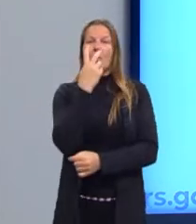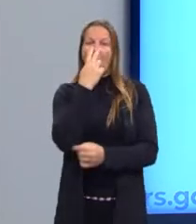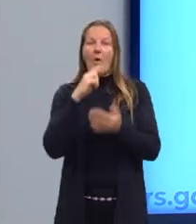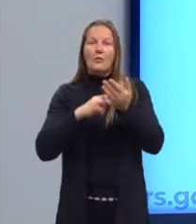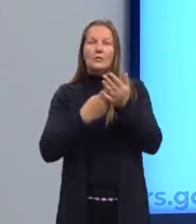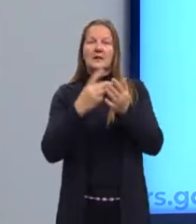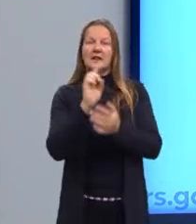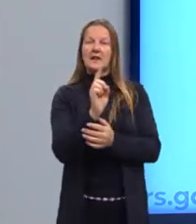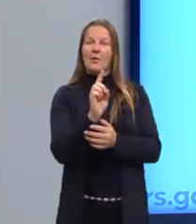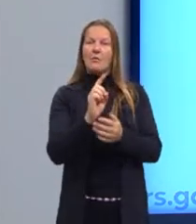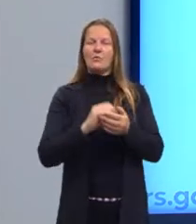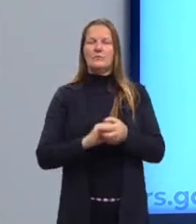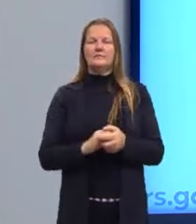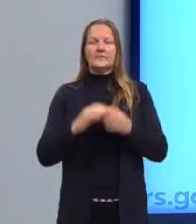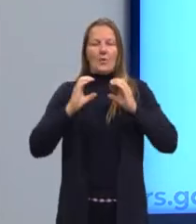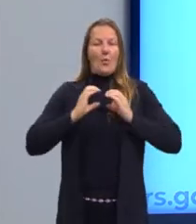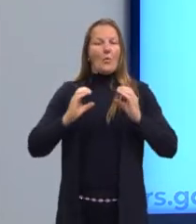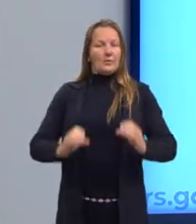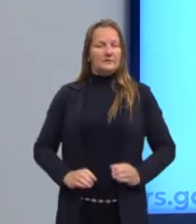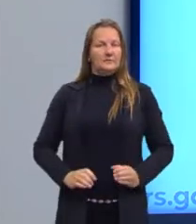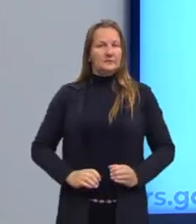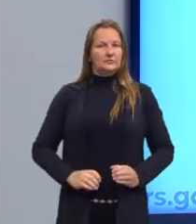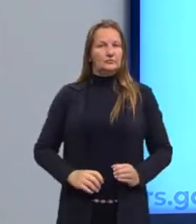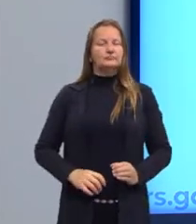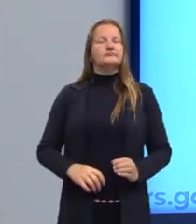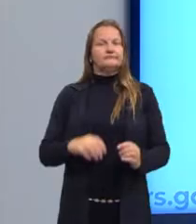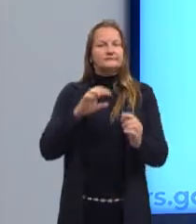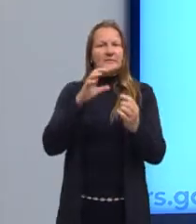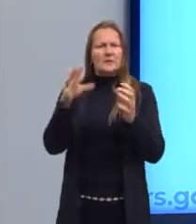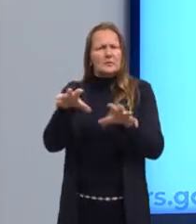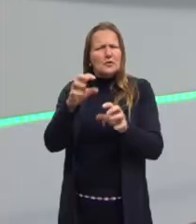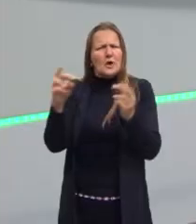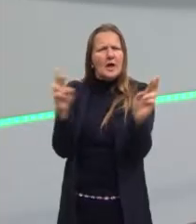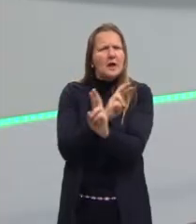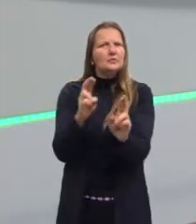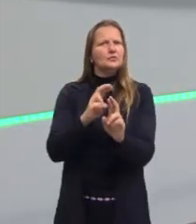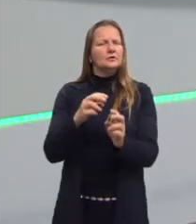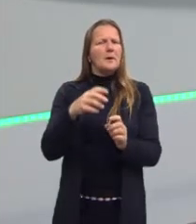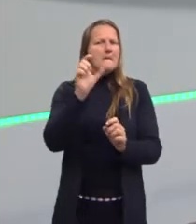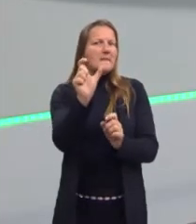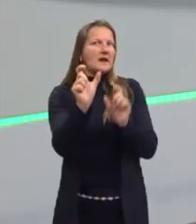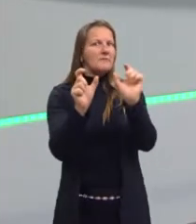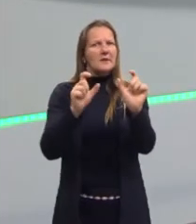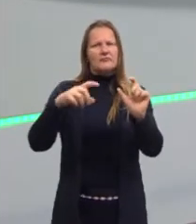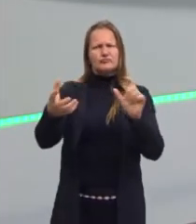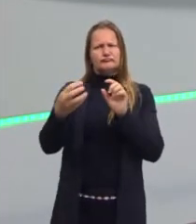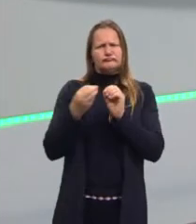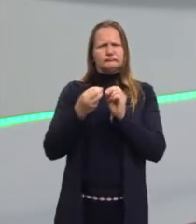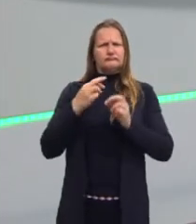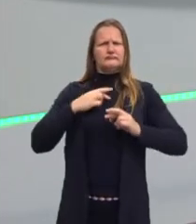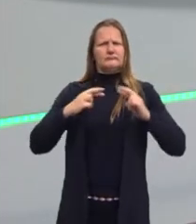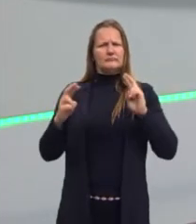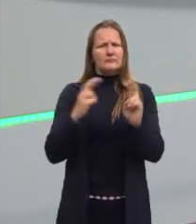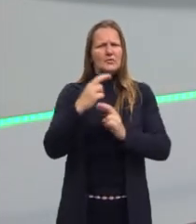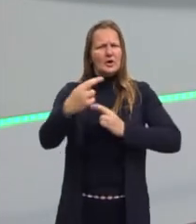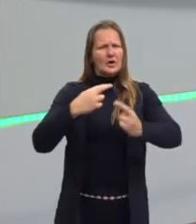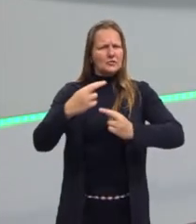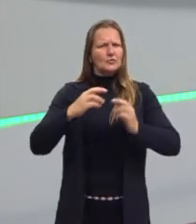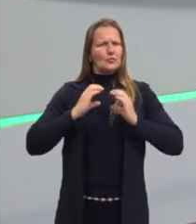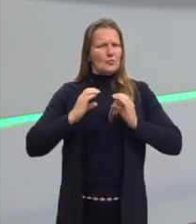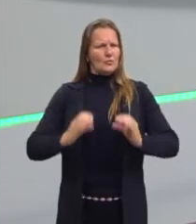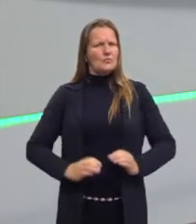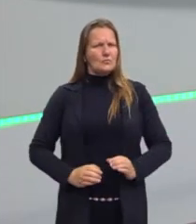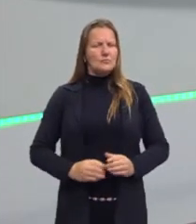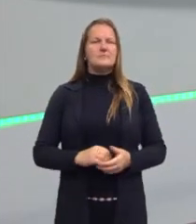associado ao comportamento. Então quando nós nos relacionamos a essas questões do lógico, né? Está